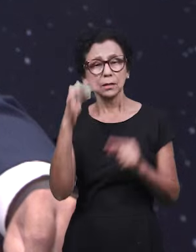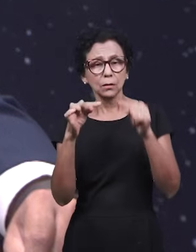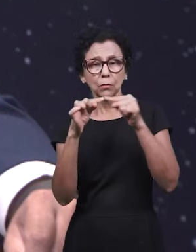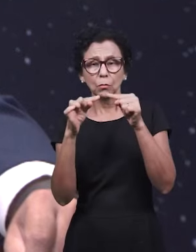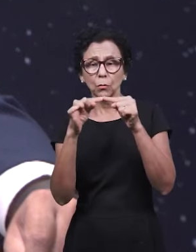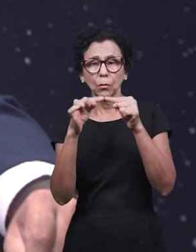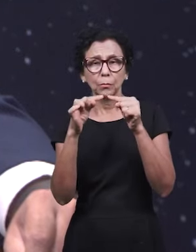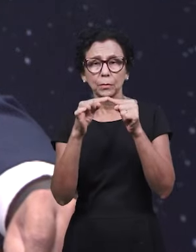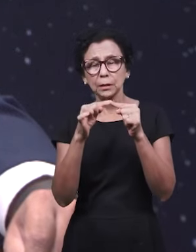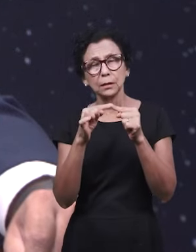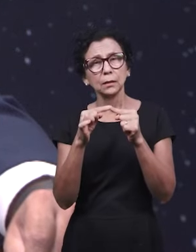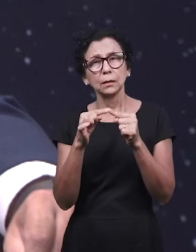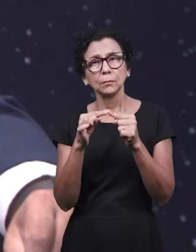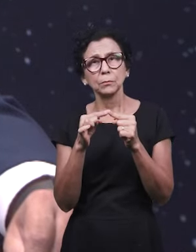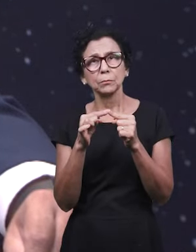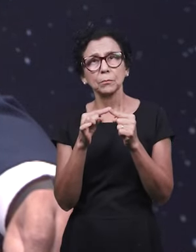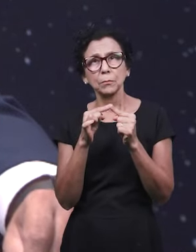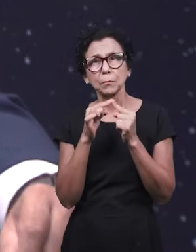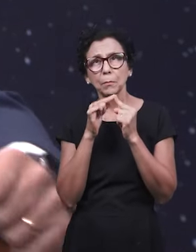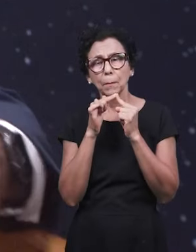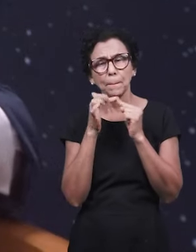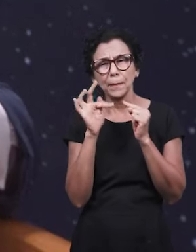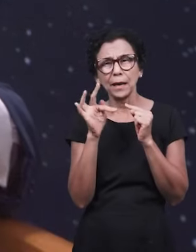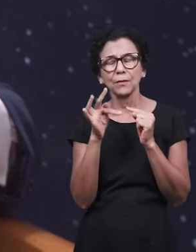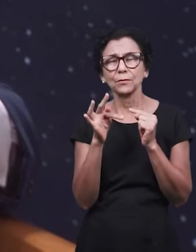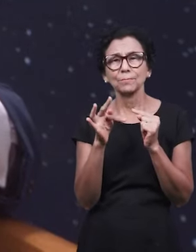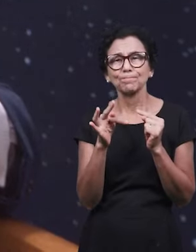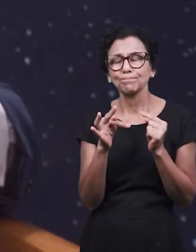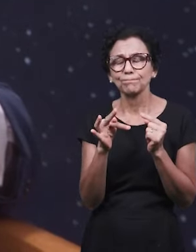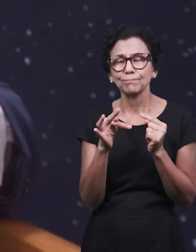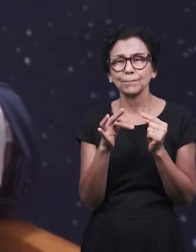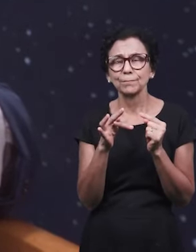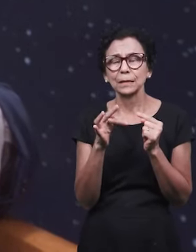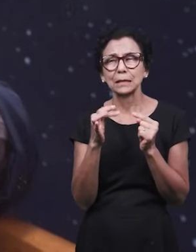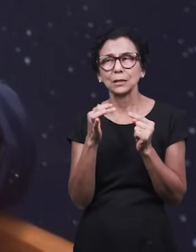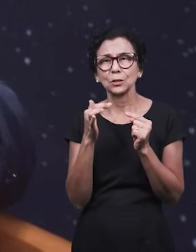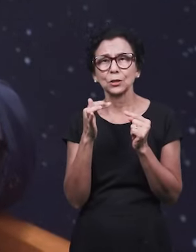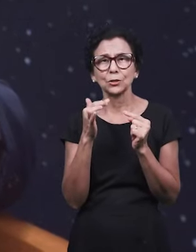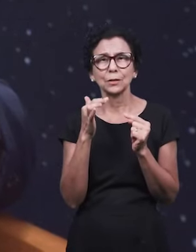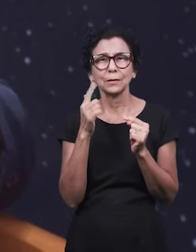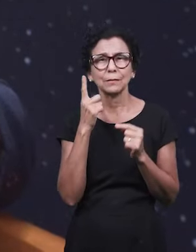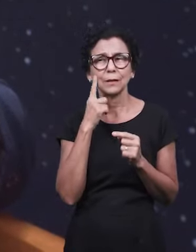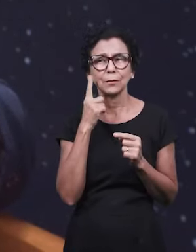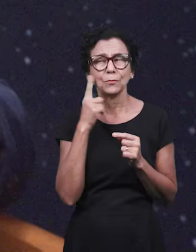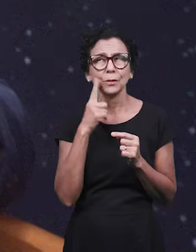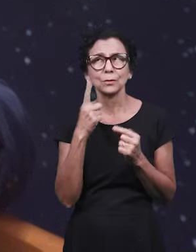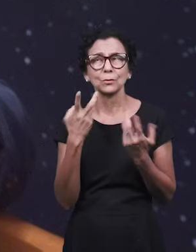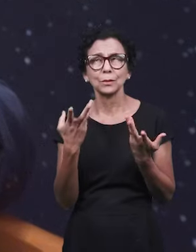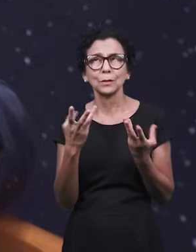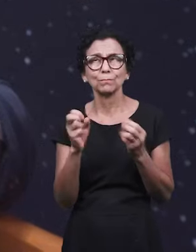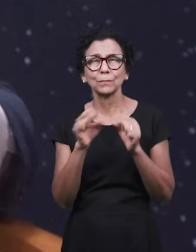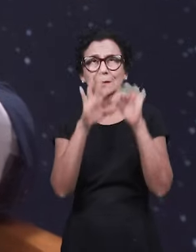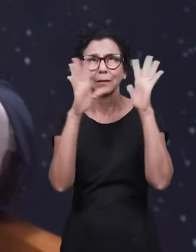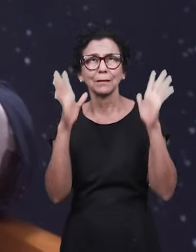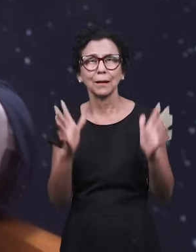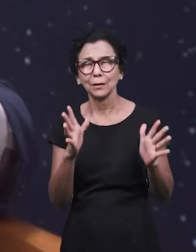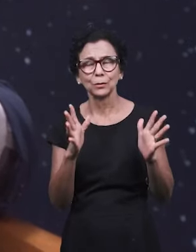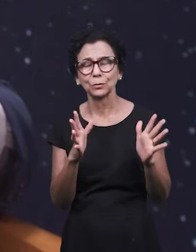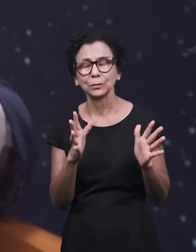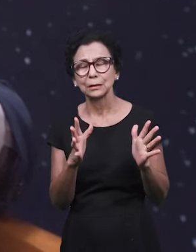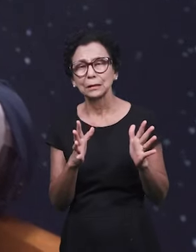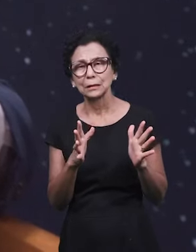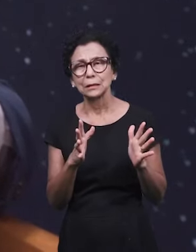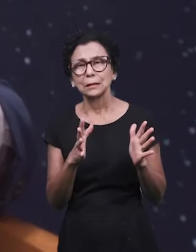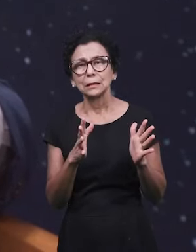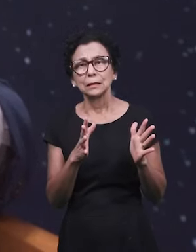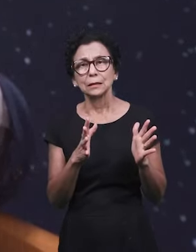Porque breve, que para nós é algo tão iminente, é em si mesma uma expressão imprecisa, porque não